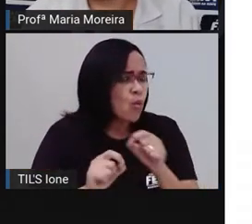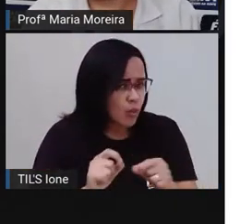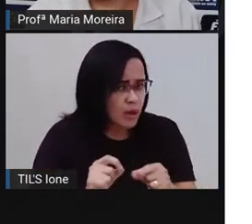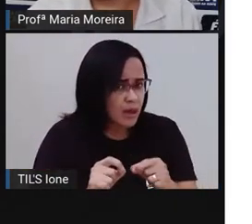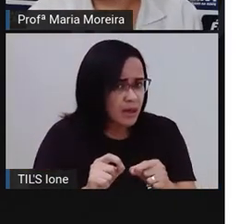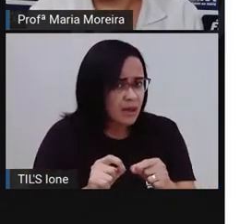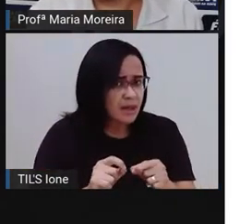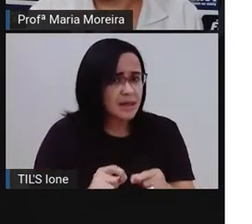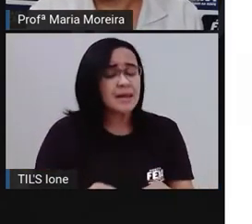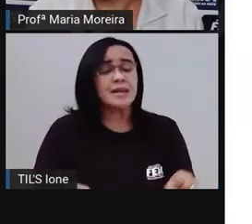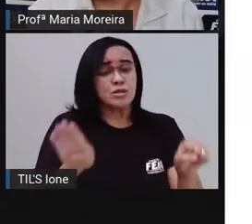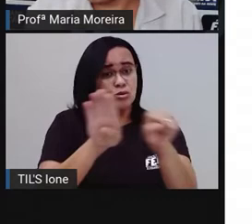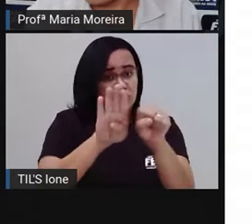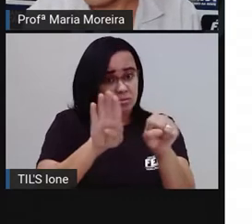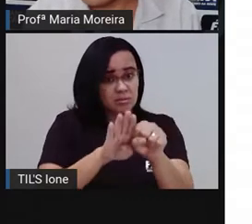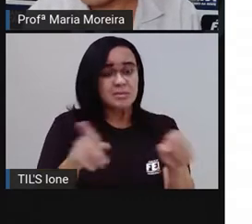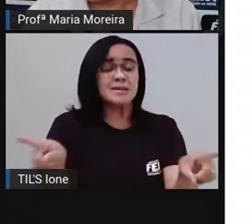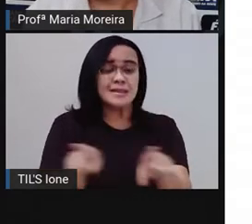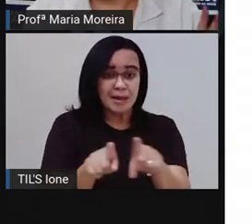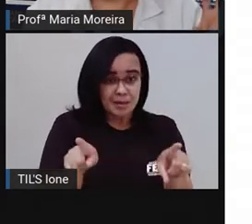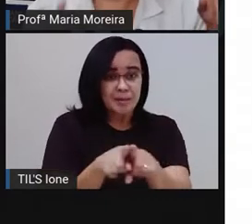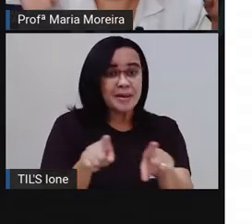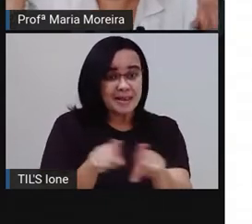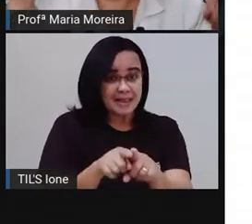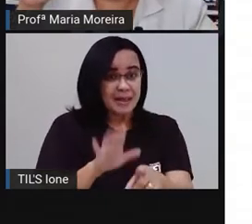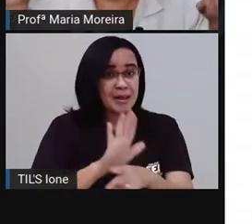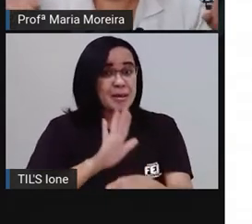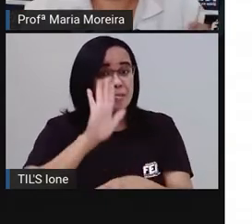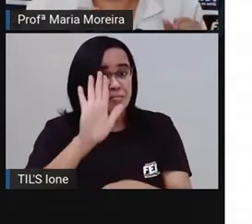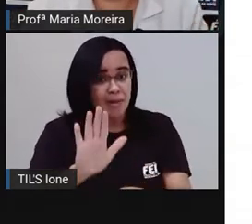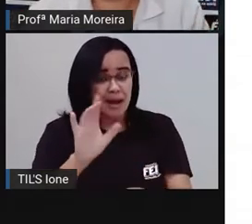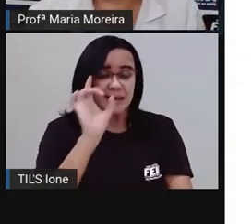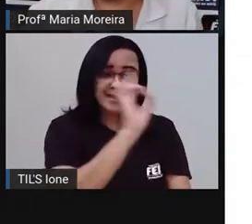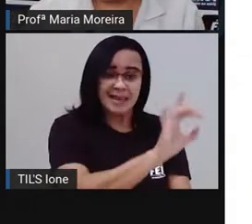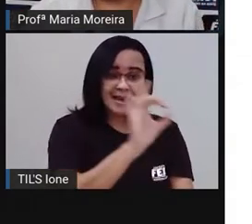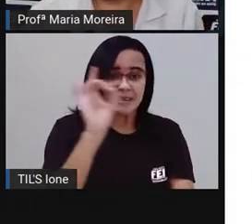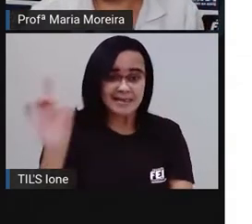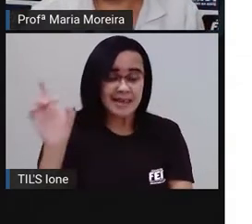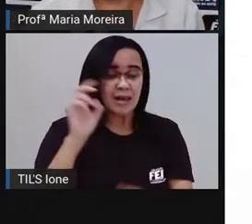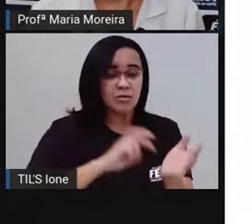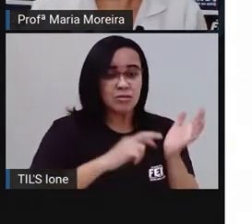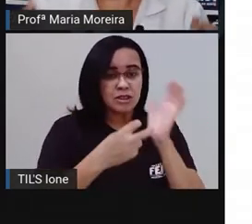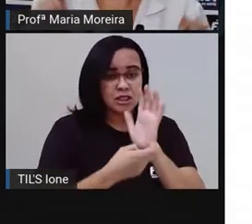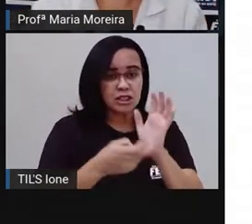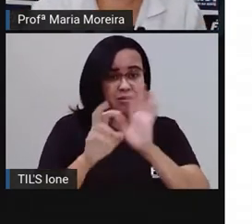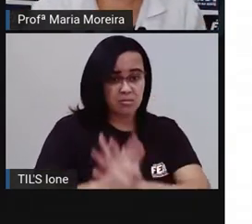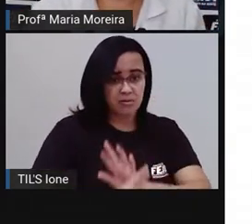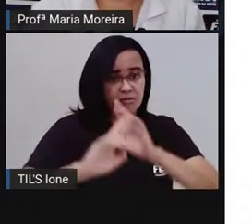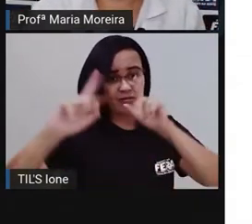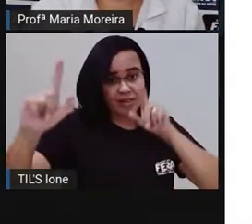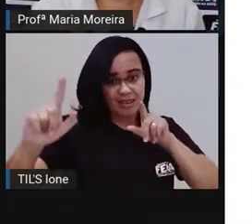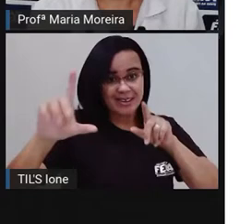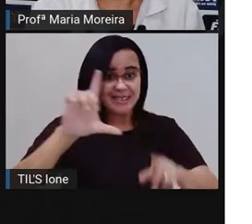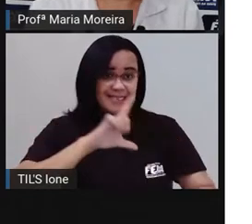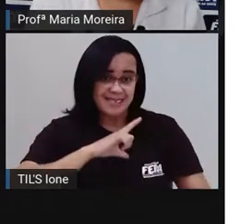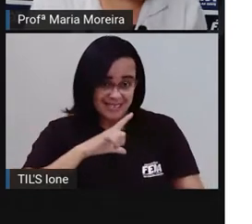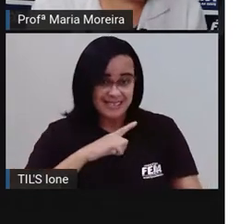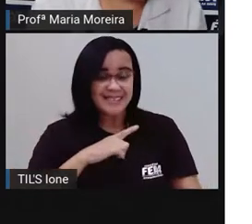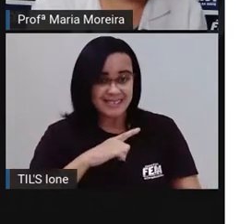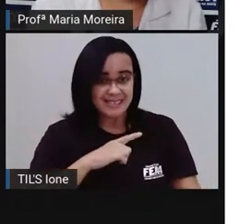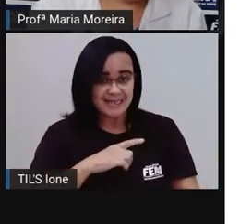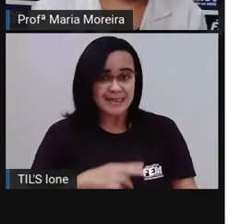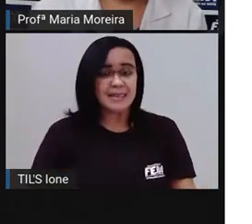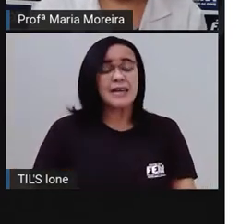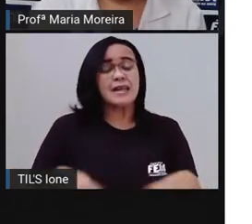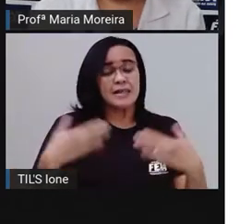assim como o substantivo. Mas, né, cada um tem uma significação diferente. E é esse pronome também que vai